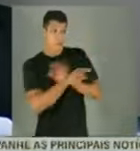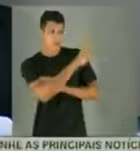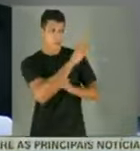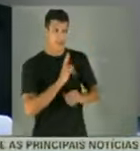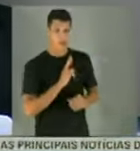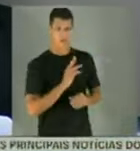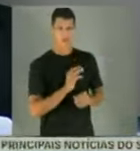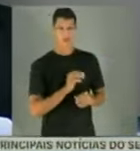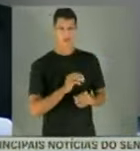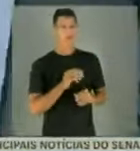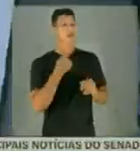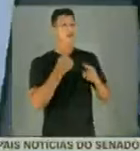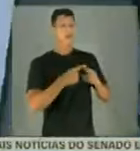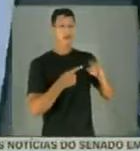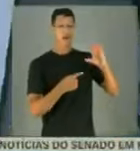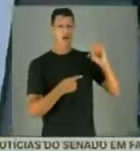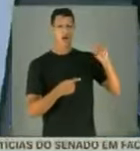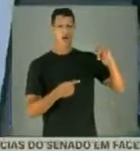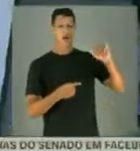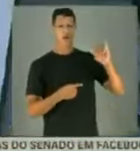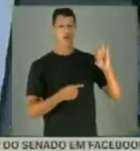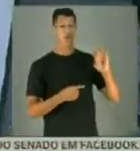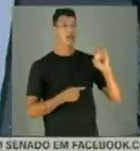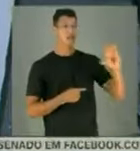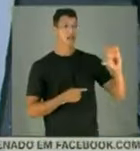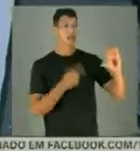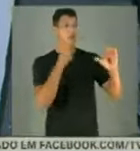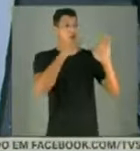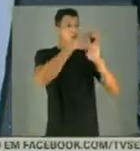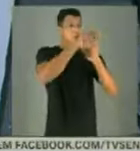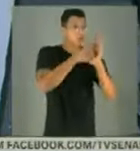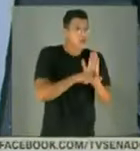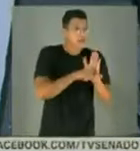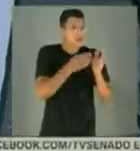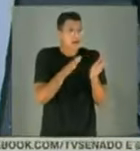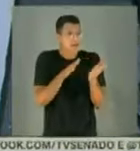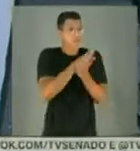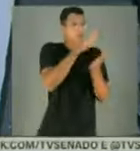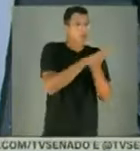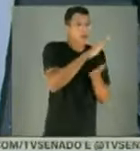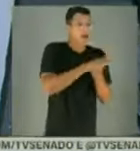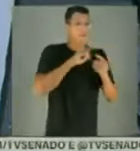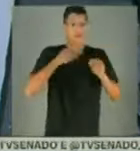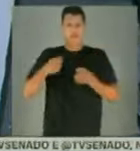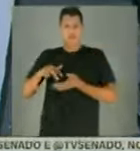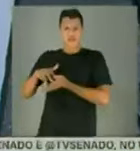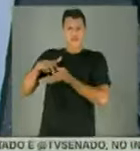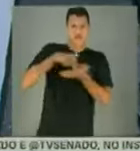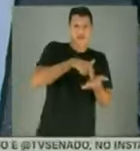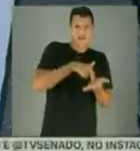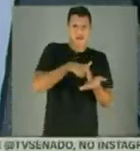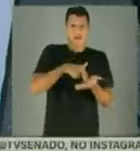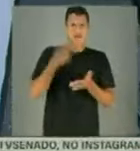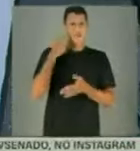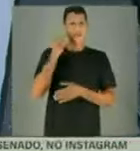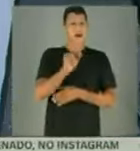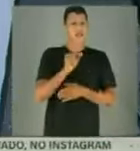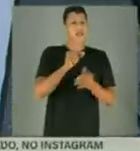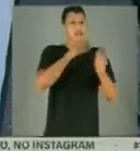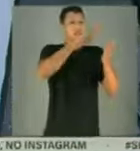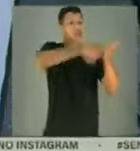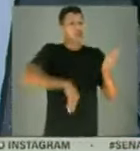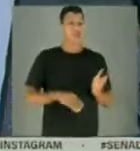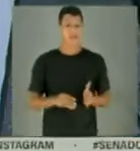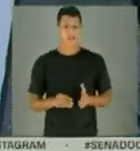Perdeu o objeto. Por que a Conitec não foi consultada para publicar essa nota, mas precisa se manifestar para que ela deixe de